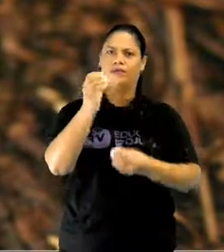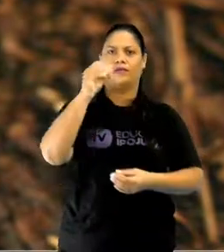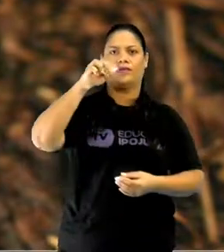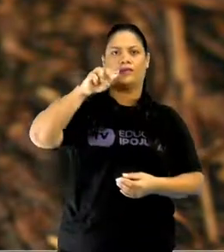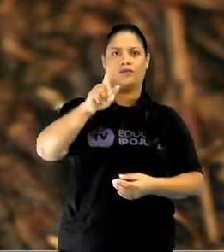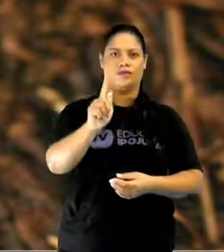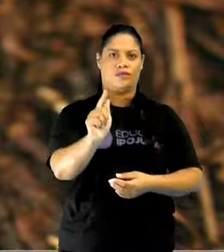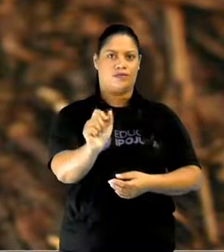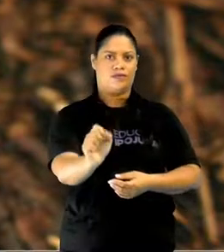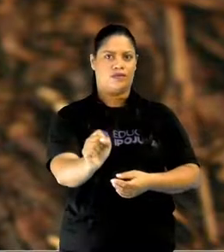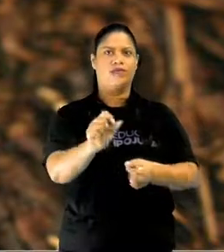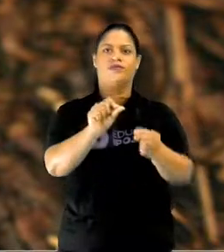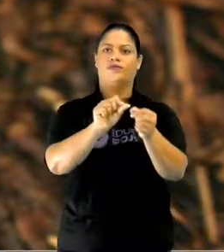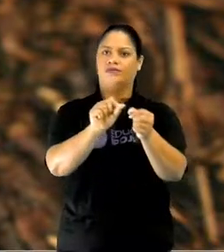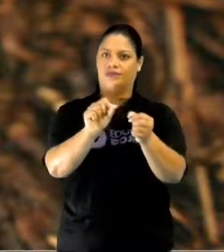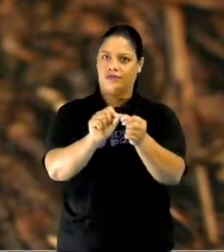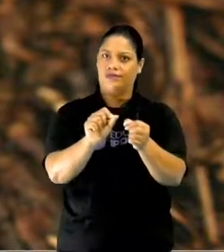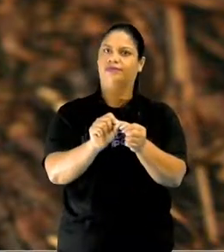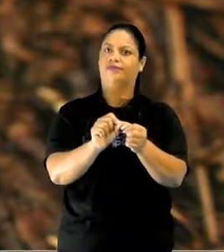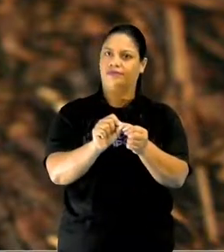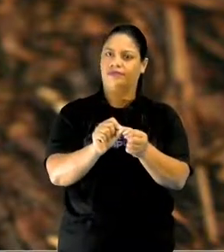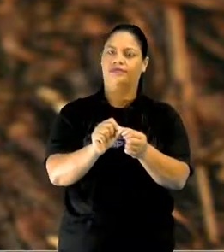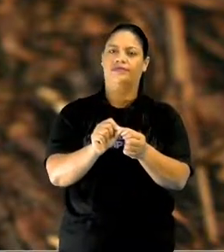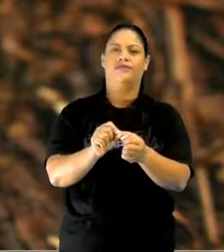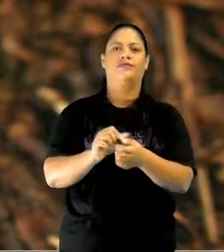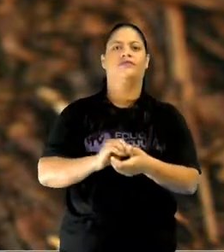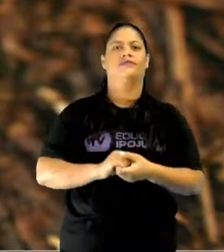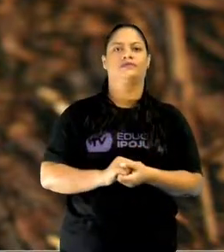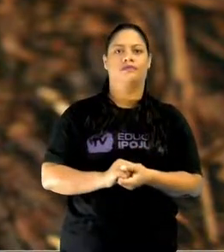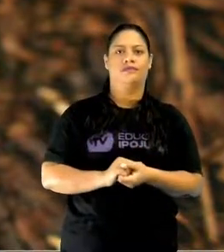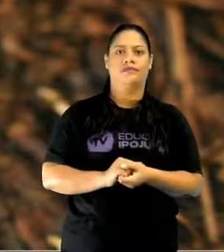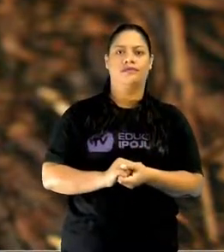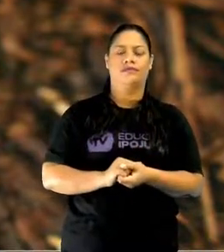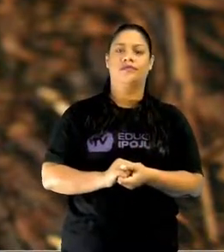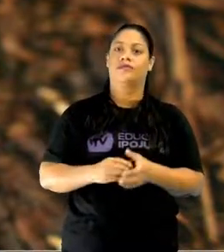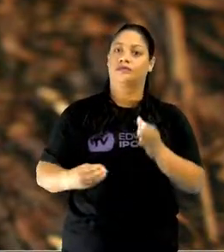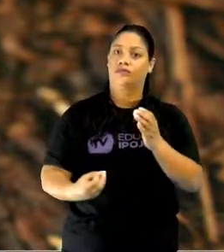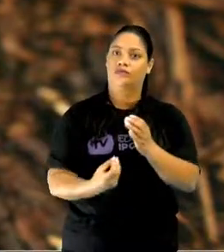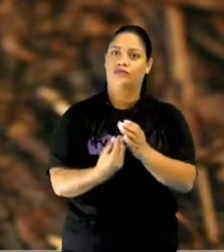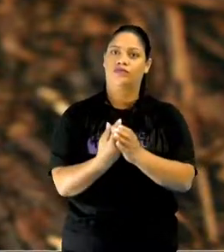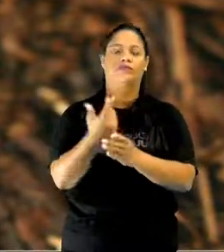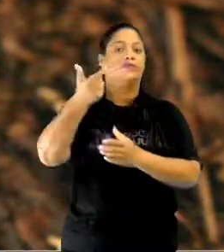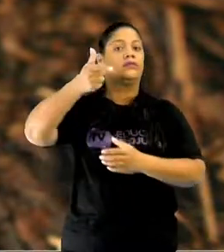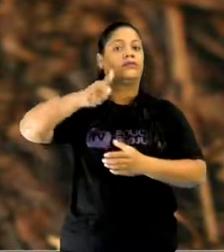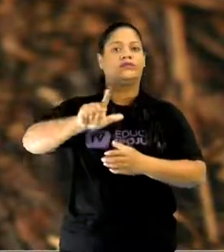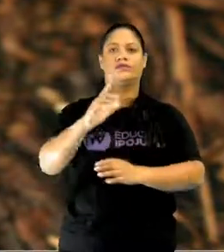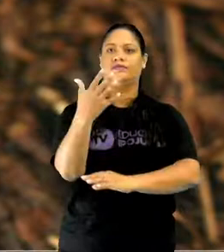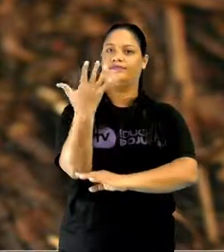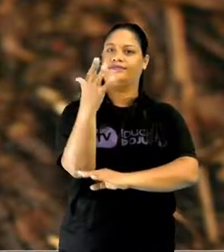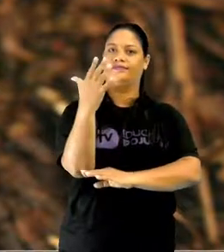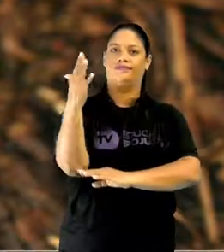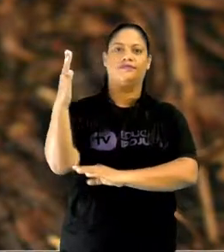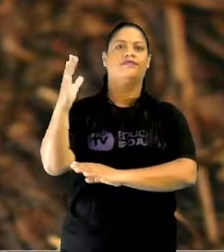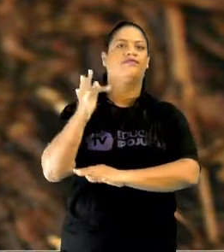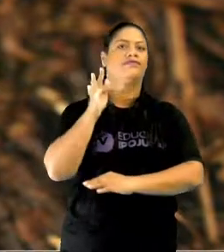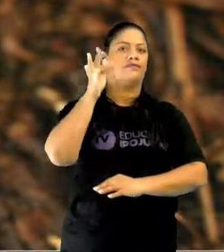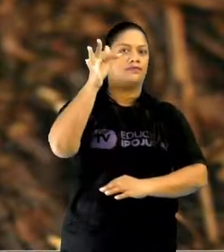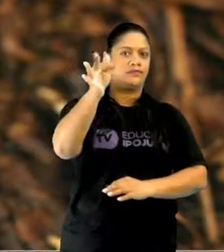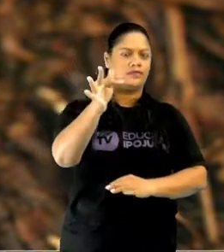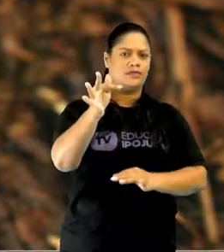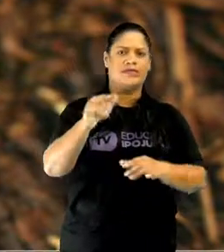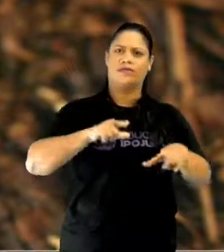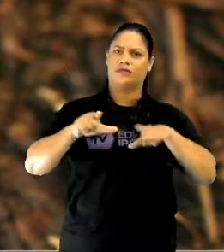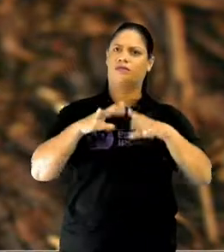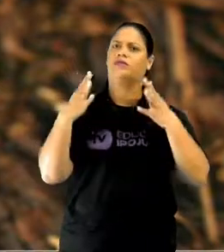estão atuando na floresta amazônica para o seu reflorestamento. Só que é um trabalho muito